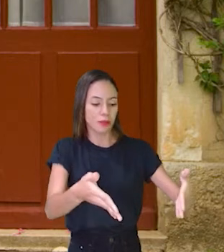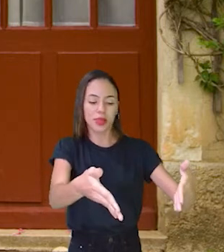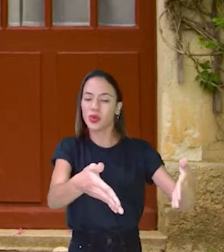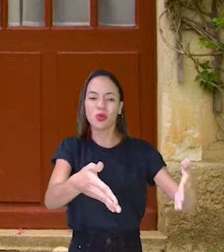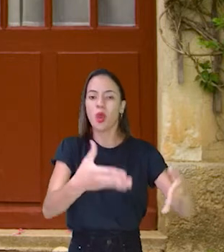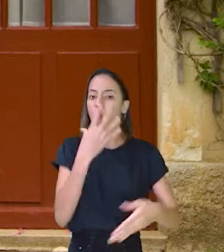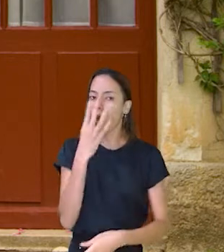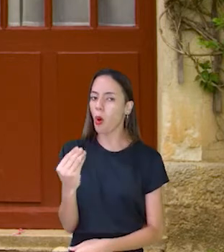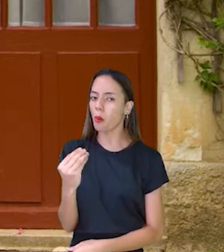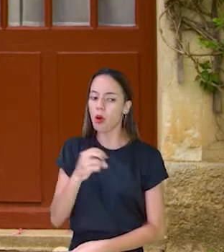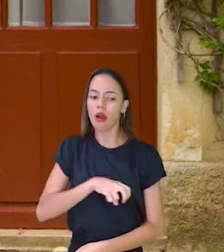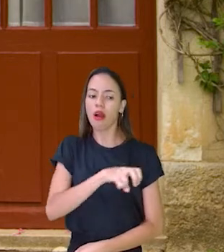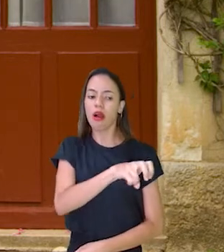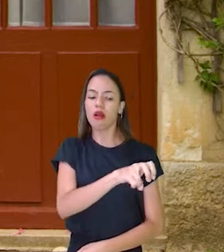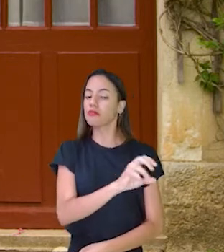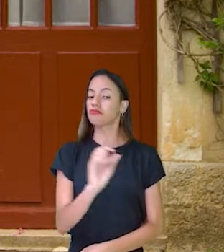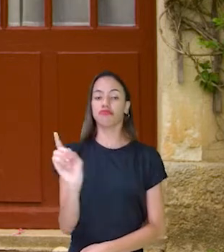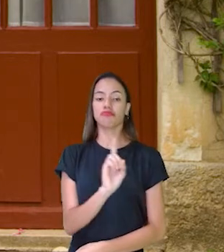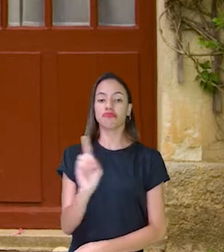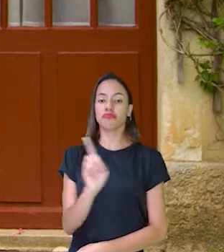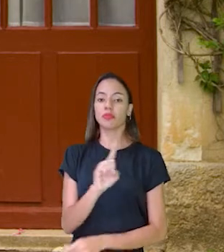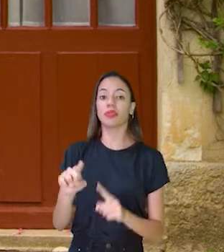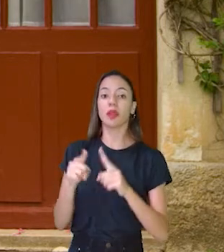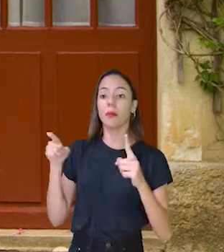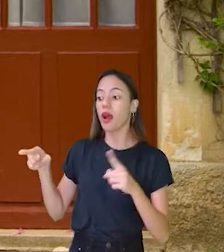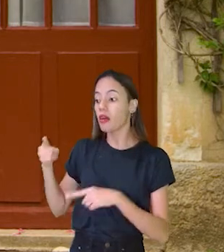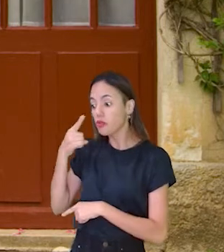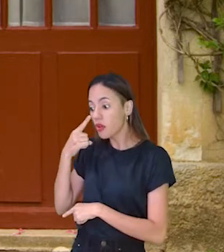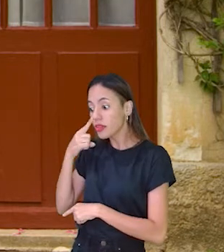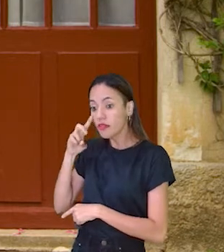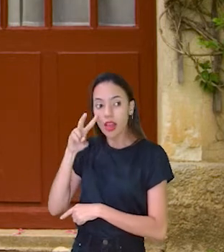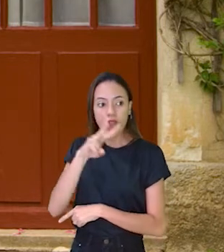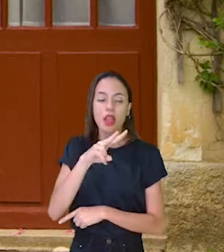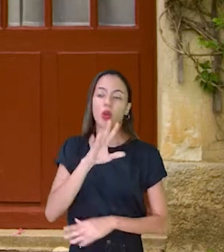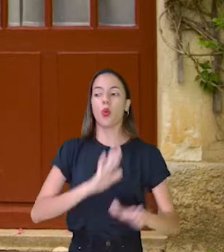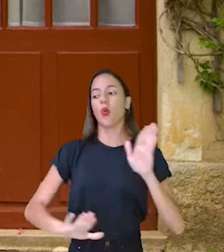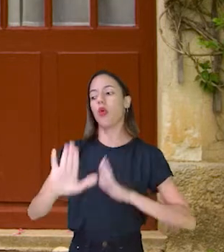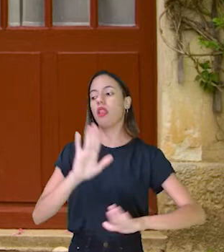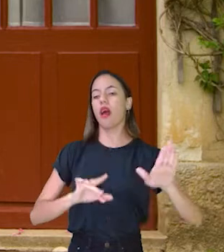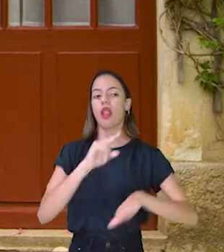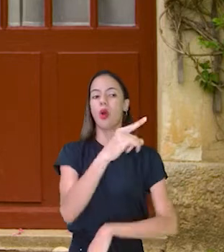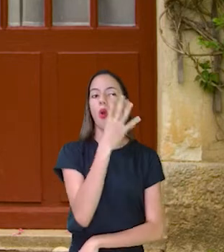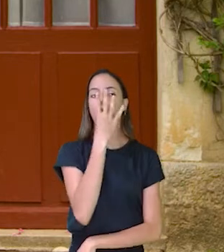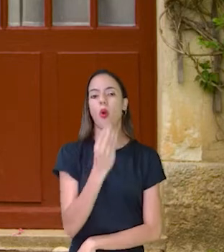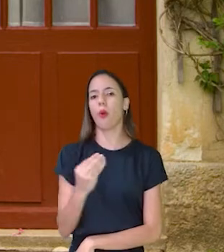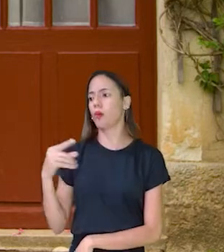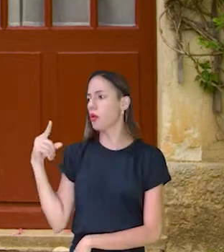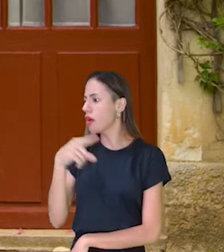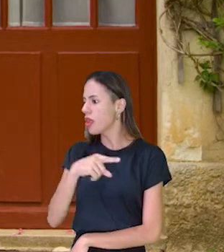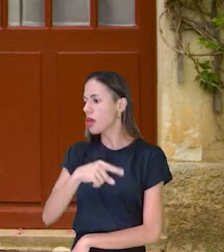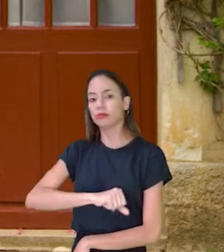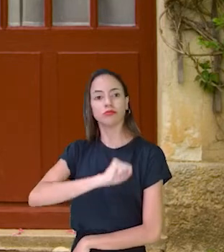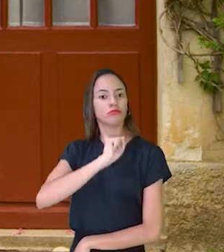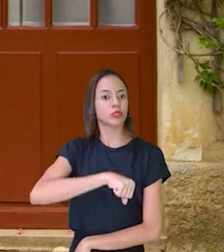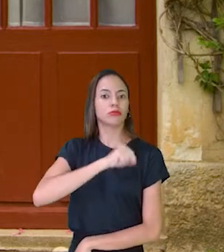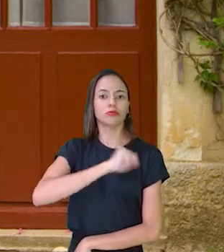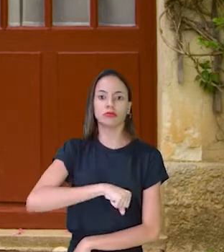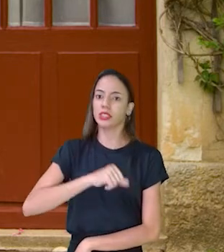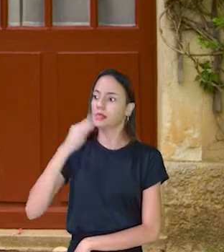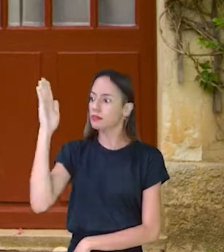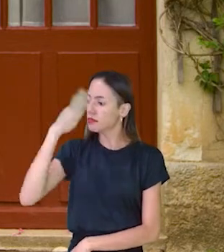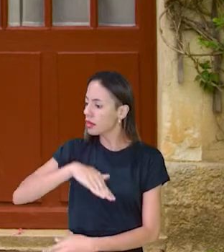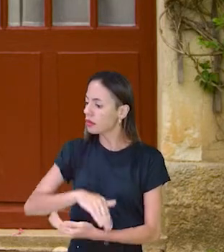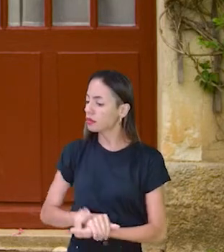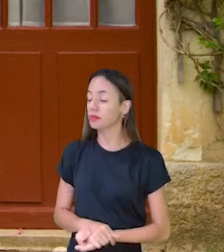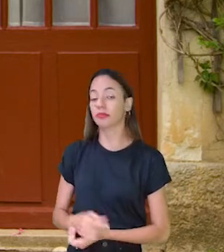muito não. Mas se você ver, cuidado com esse lobo, ele é muito mal, tá? E outra coisa,